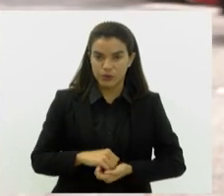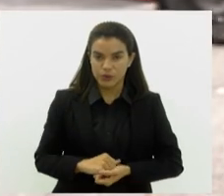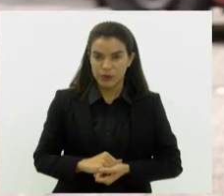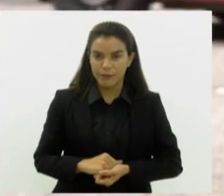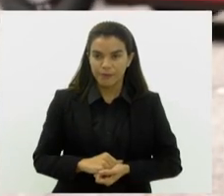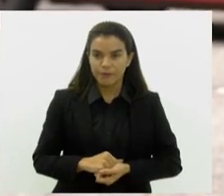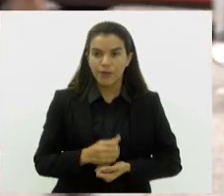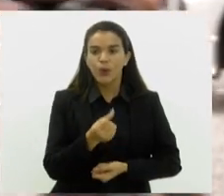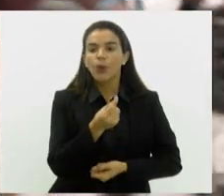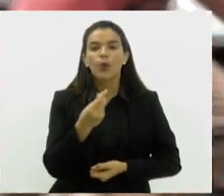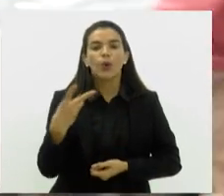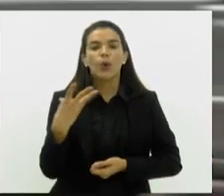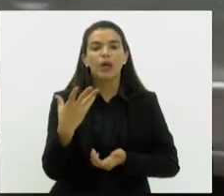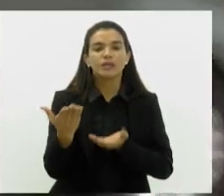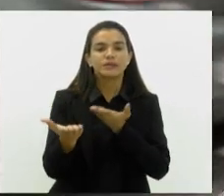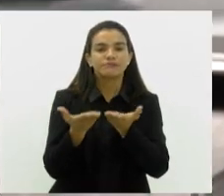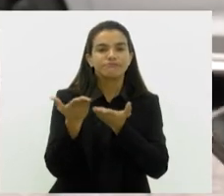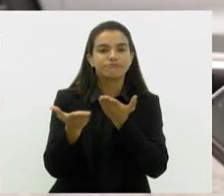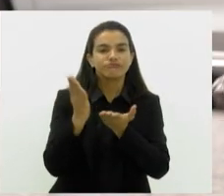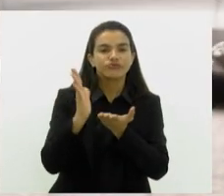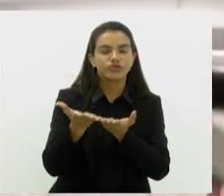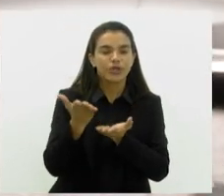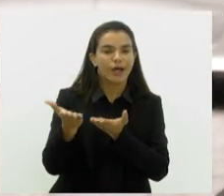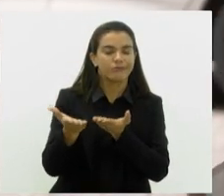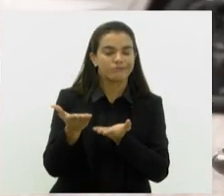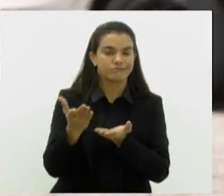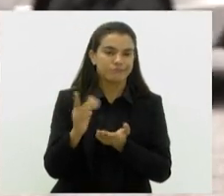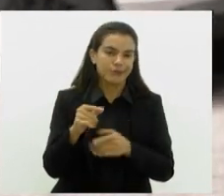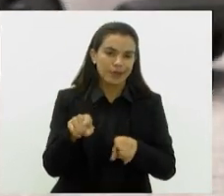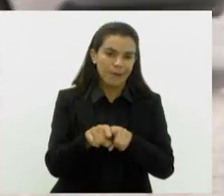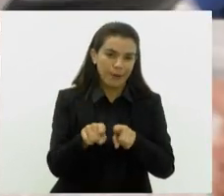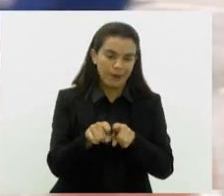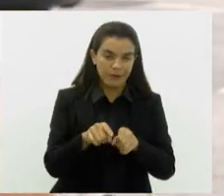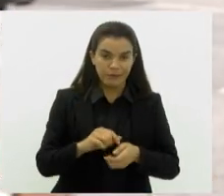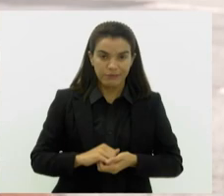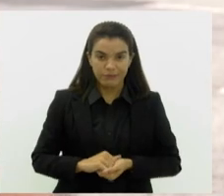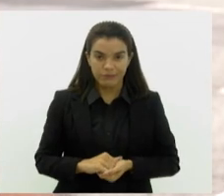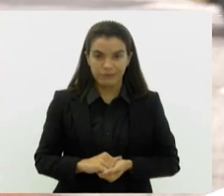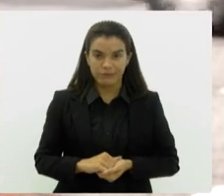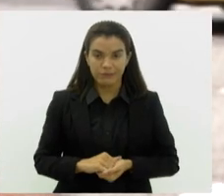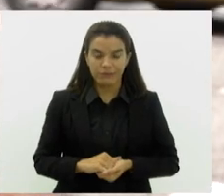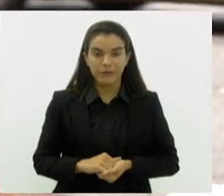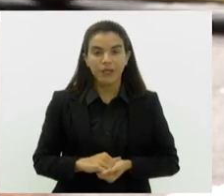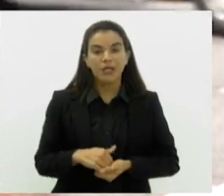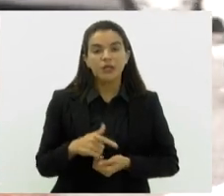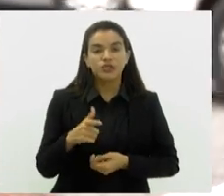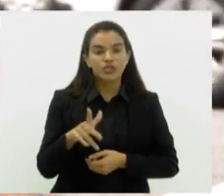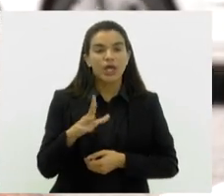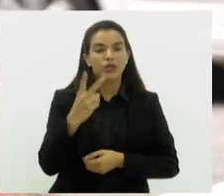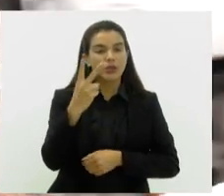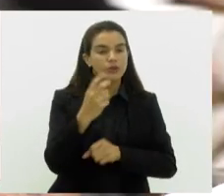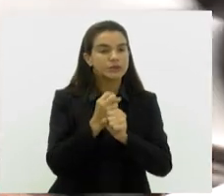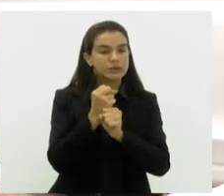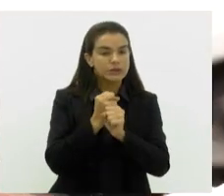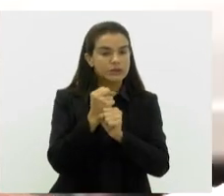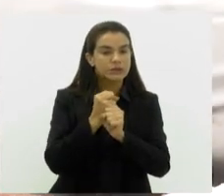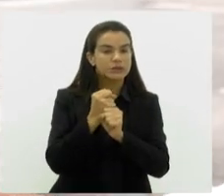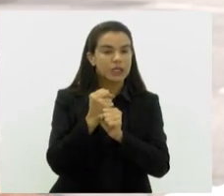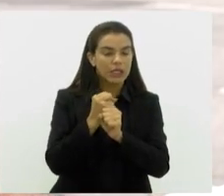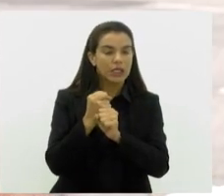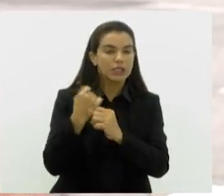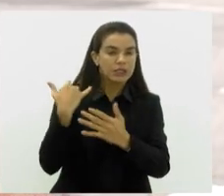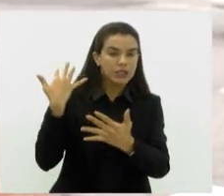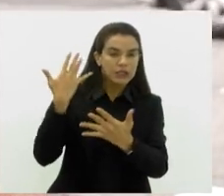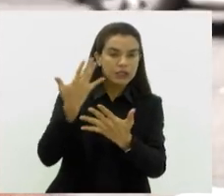em quantos atendimentos já foram realizados, e qual é a principal demanda a partir desse botão de segurança? Bem, nesses últimos dois anos da primeira integração,